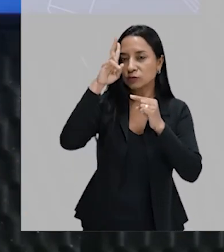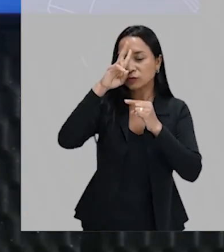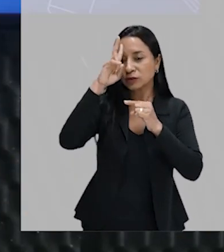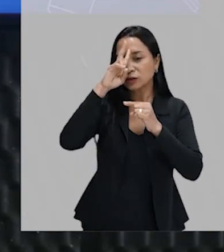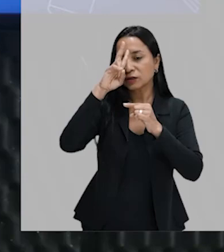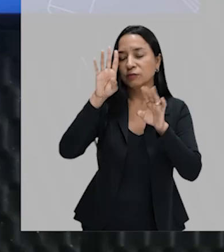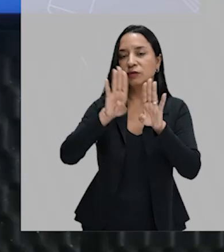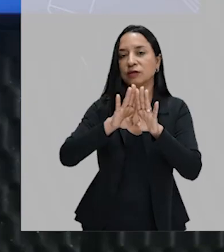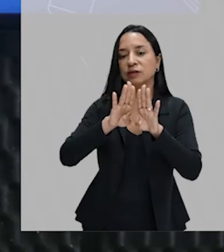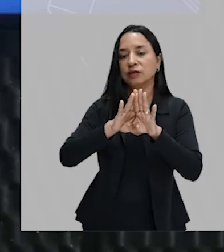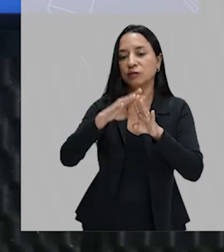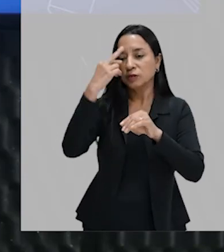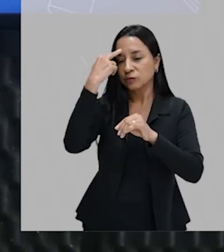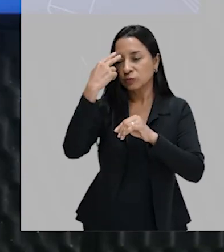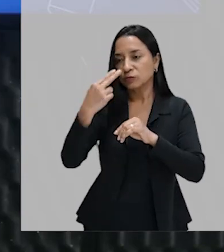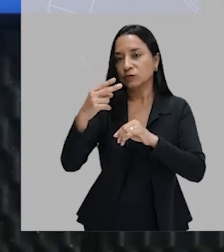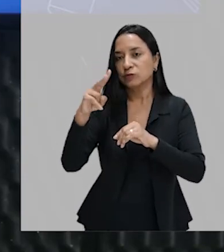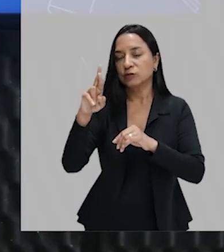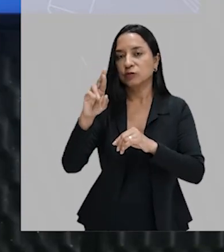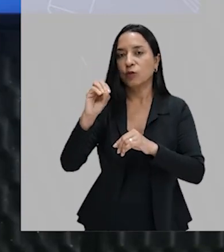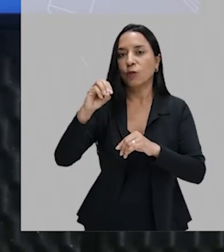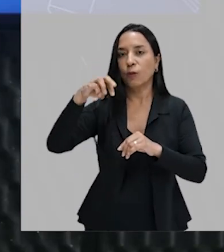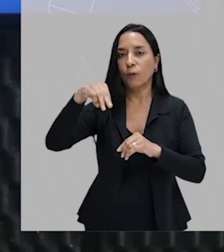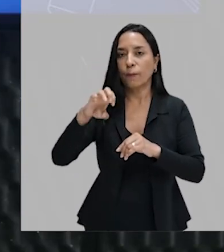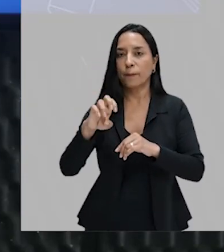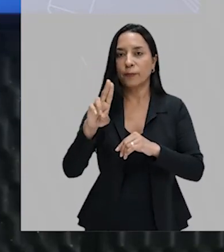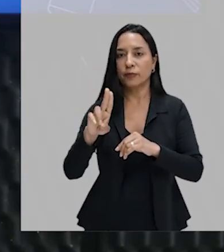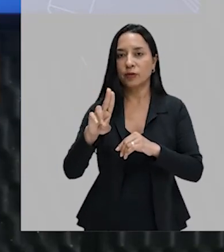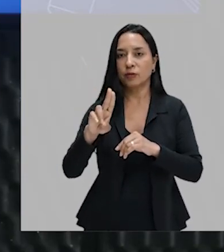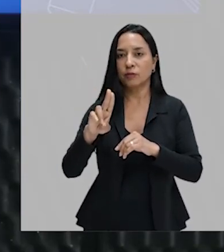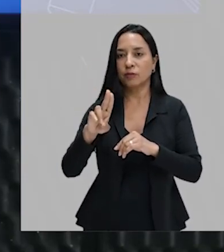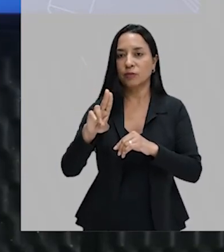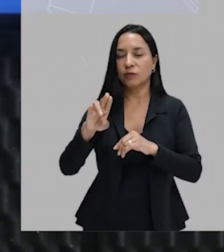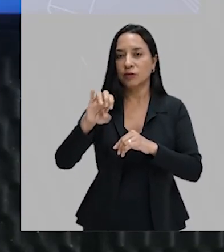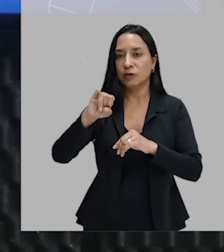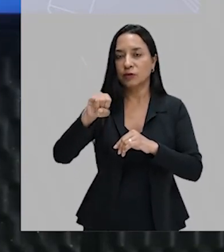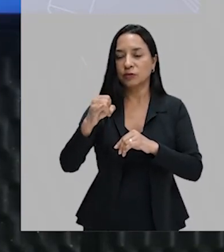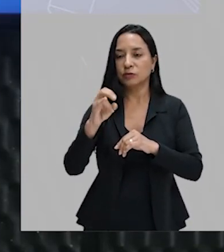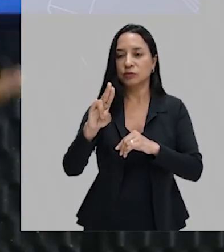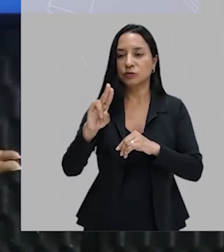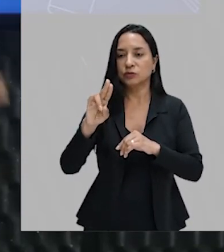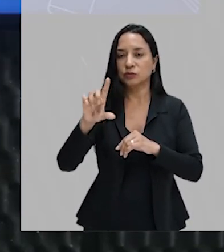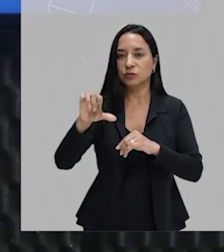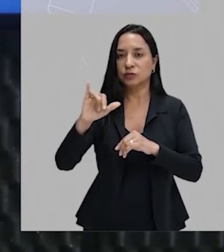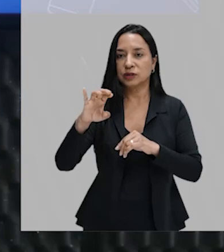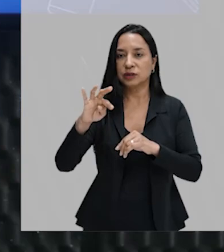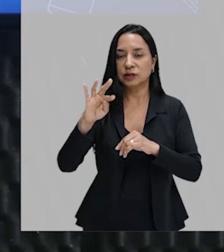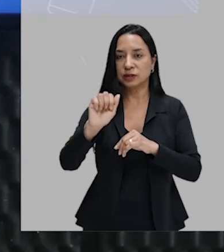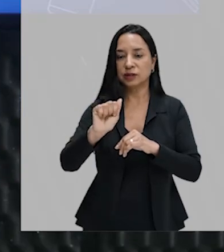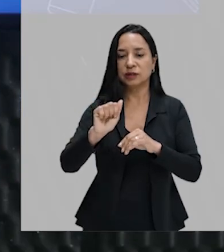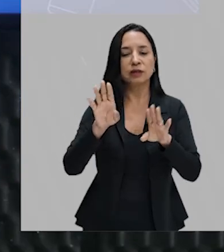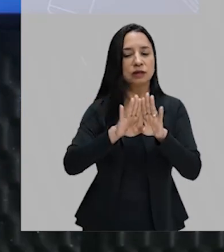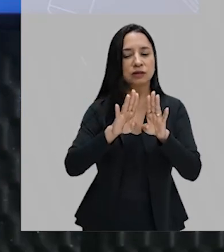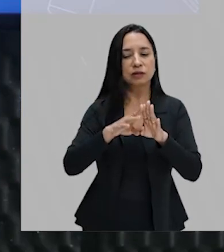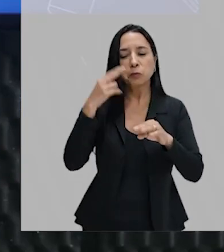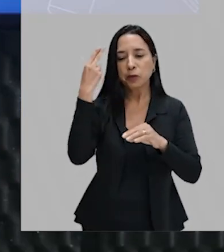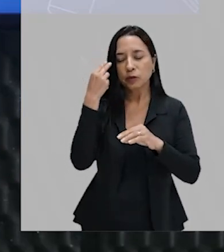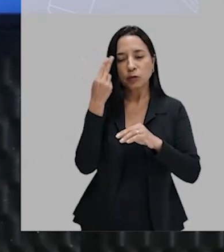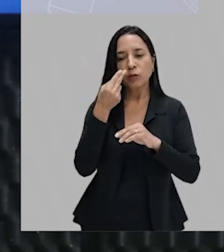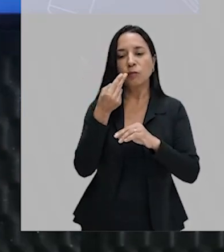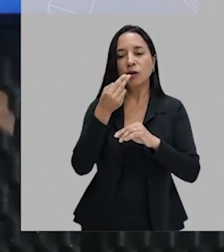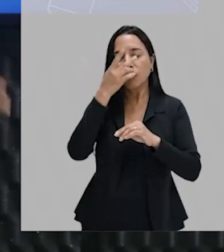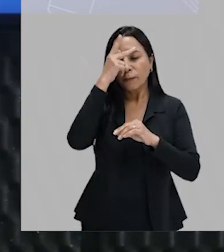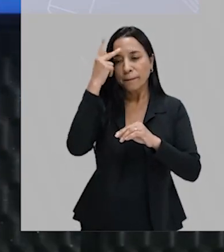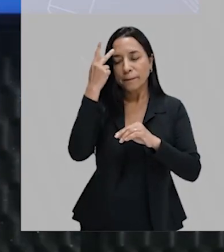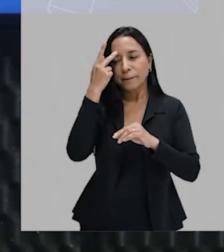pouco também a história de Romeu e Julieta. E também é muito comum essa história de uma pessoa rica com uma pessoa pobre,